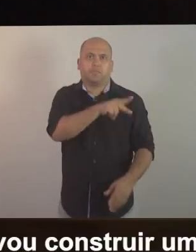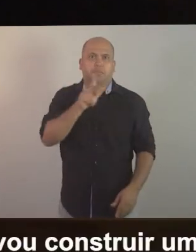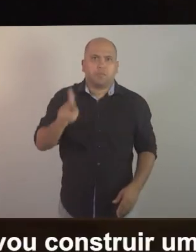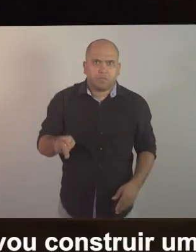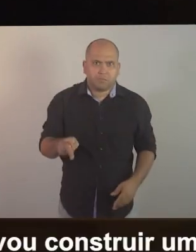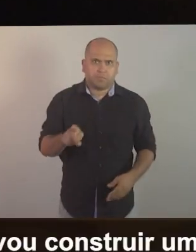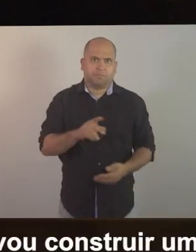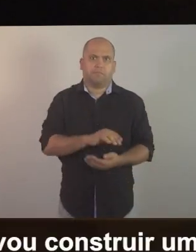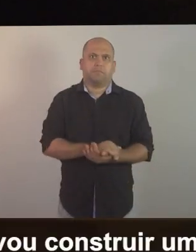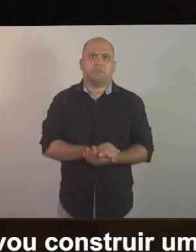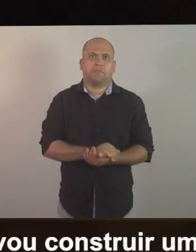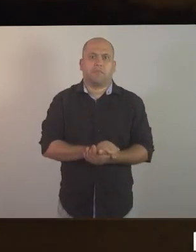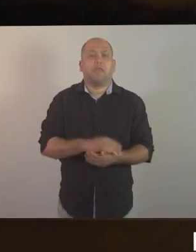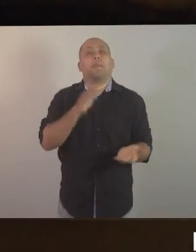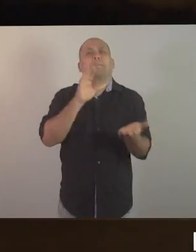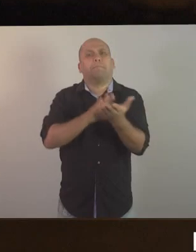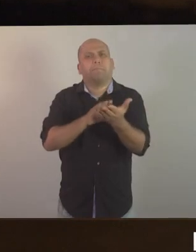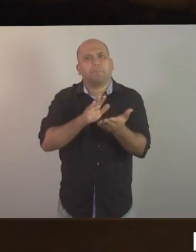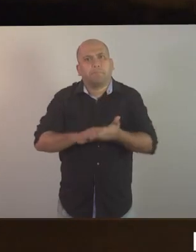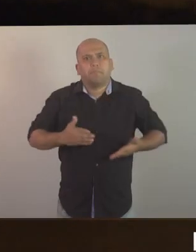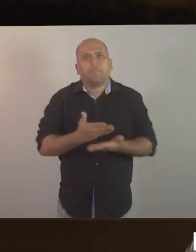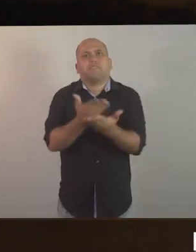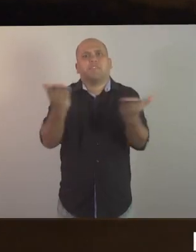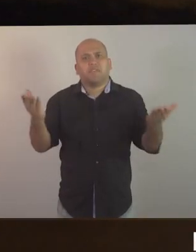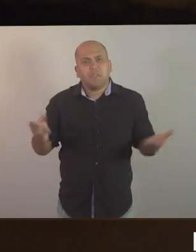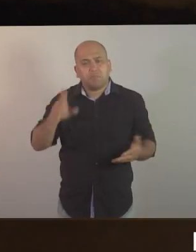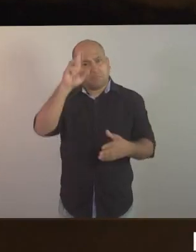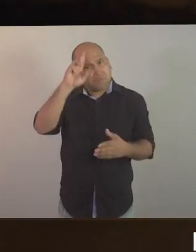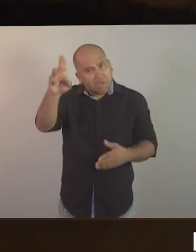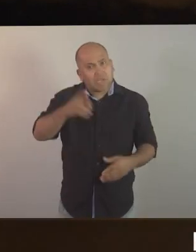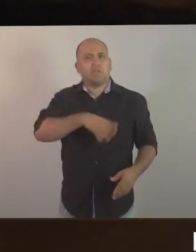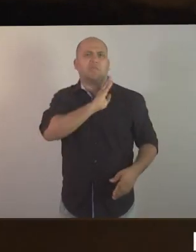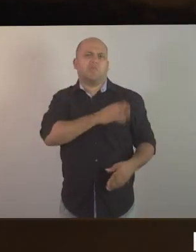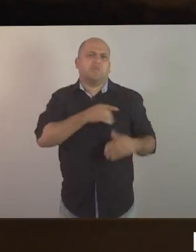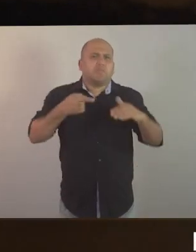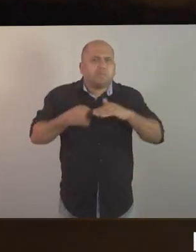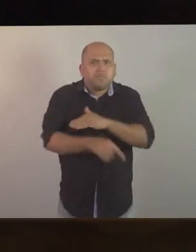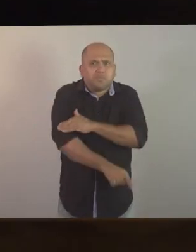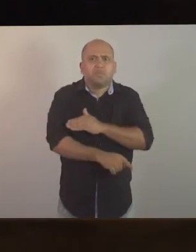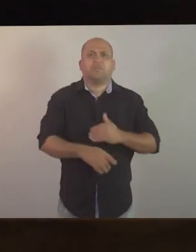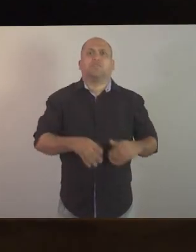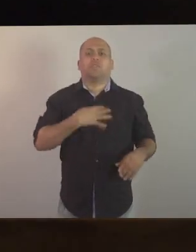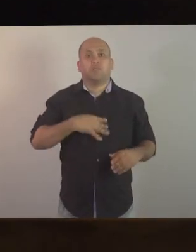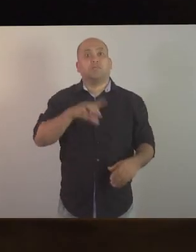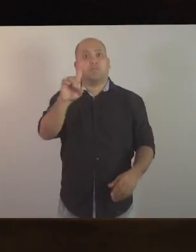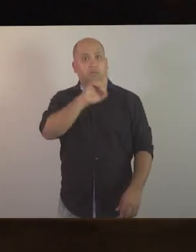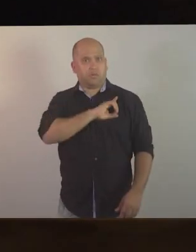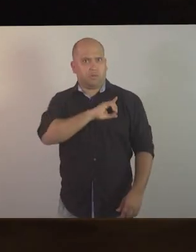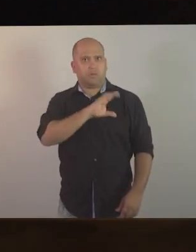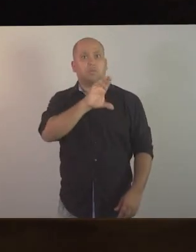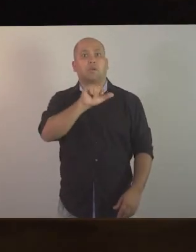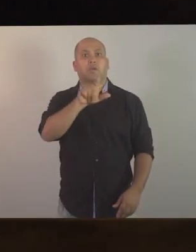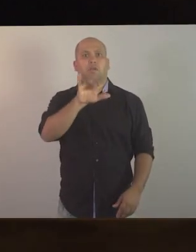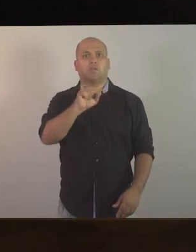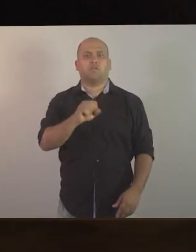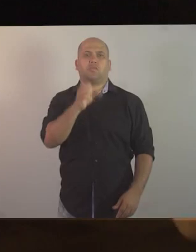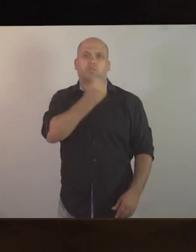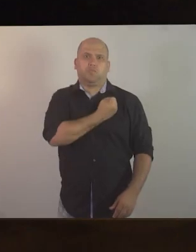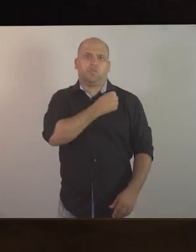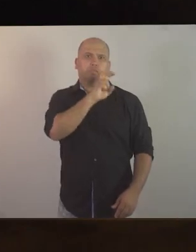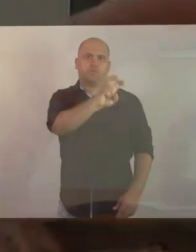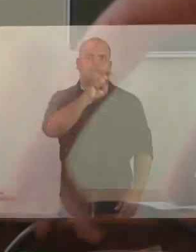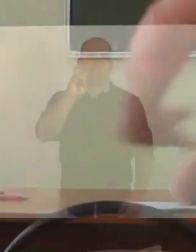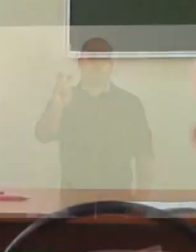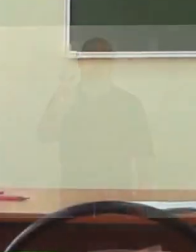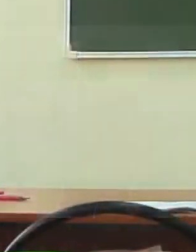professores e professoras. Parabéns aos nossos mestres do fundo do meu coração. Eu sou o delegado Carlos Augusto e o meu número é